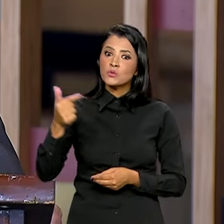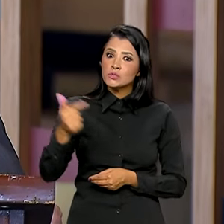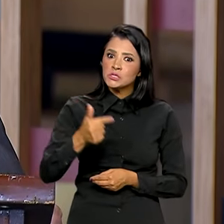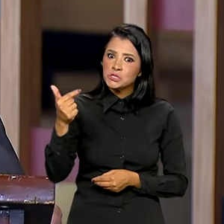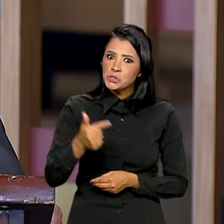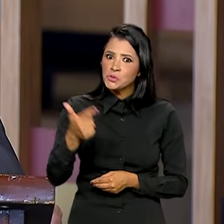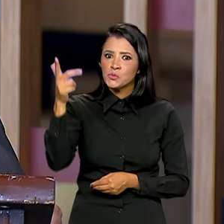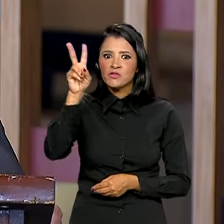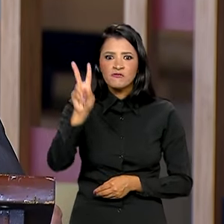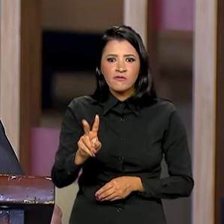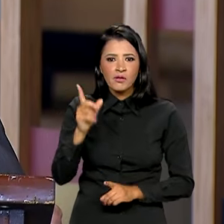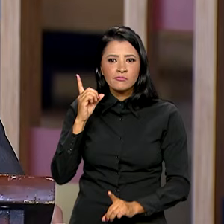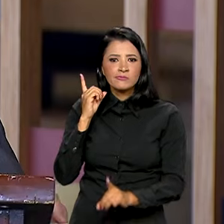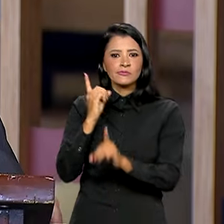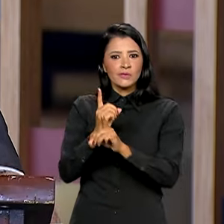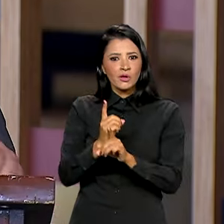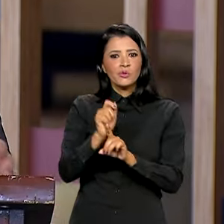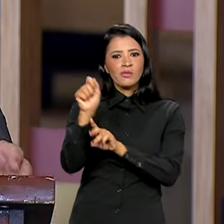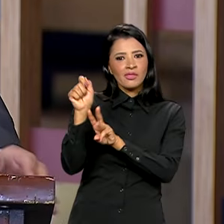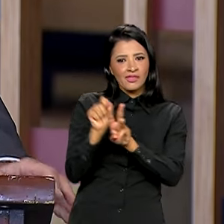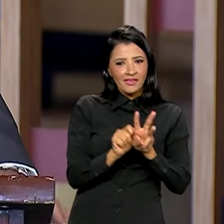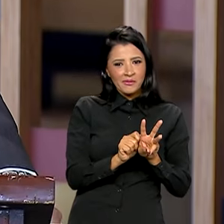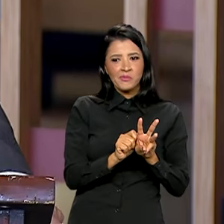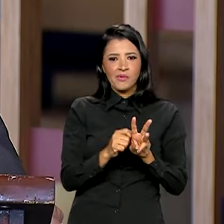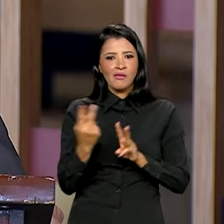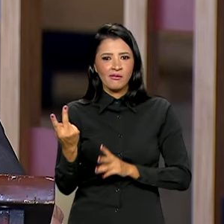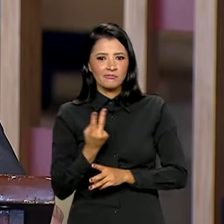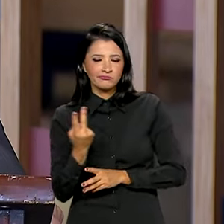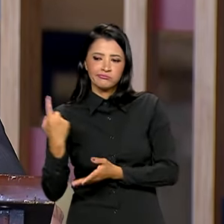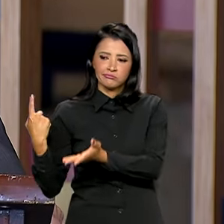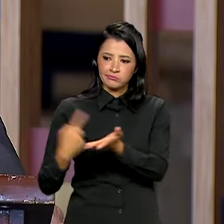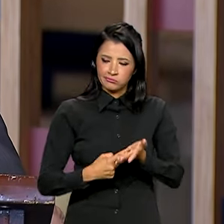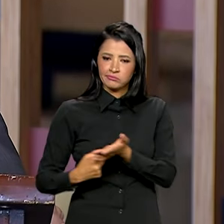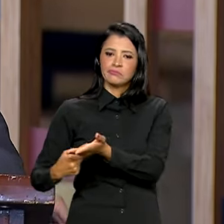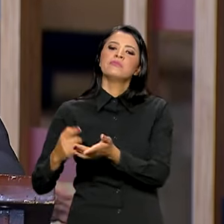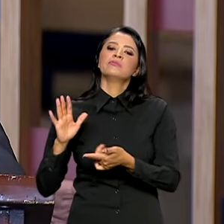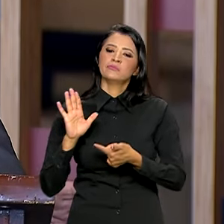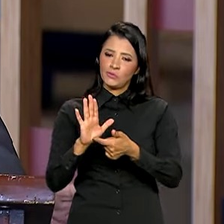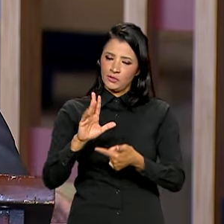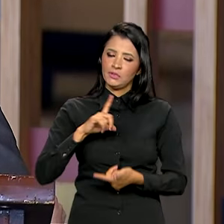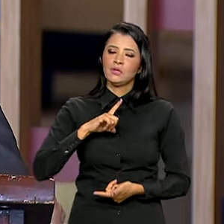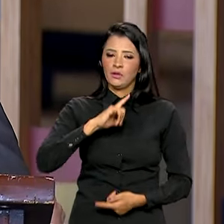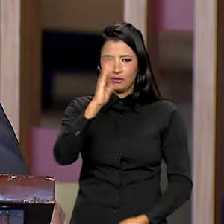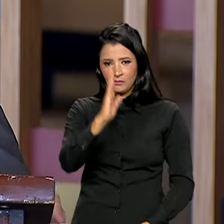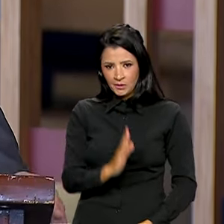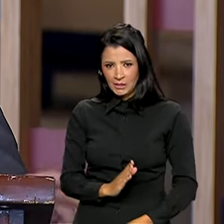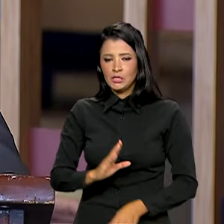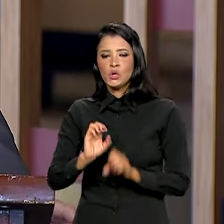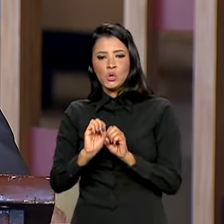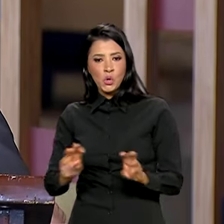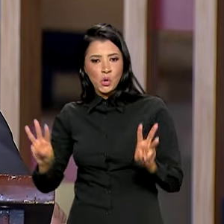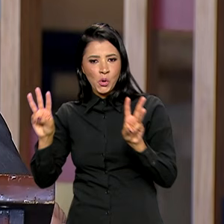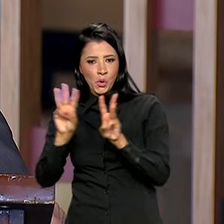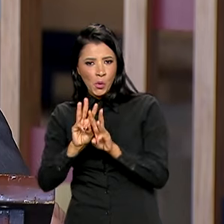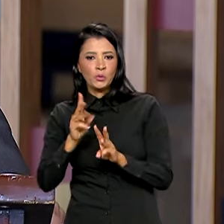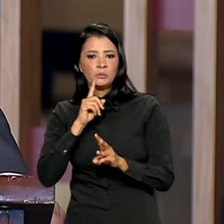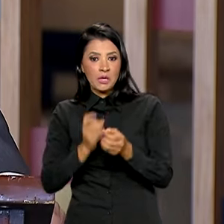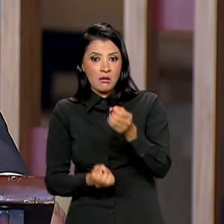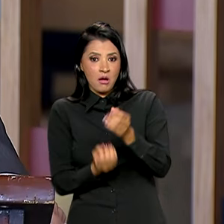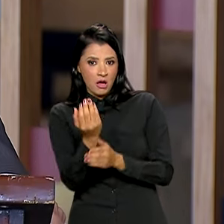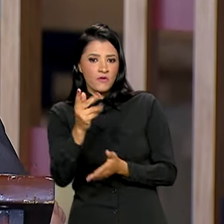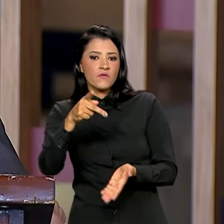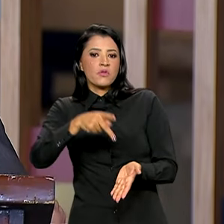encontro que mantemos em três meses, o que mostra o comprometimento tanto do Brasil como também da ONU na implementação